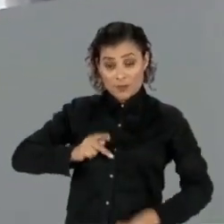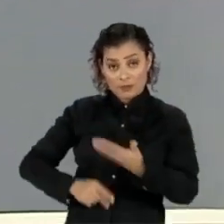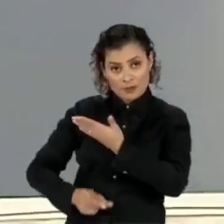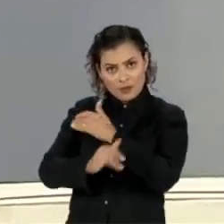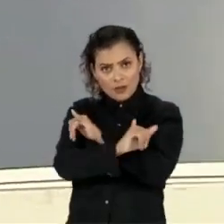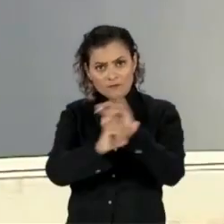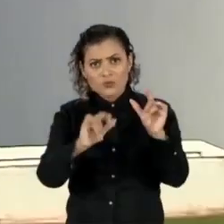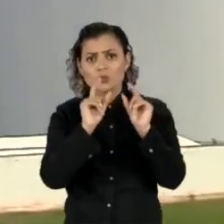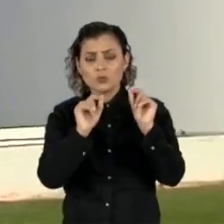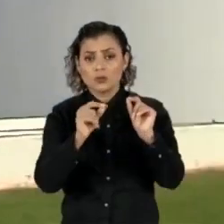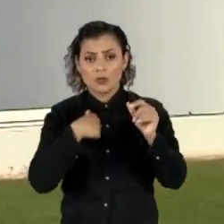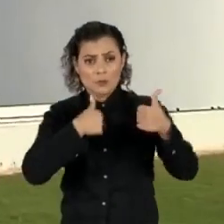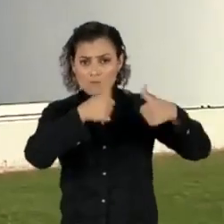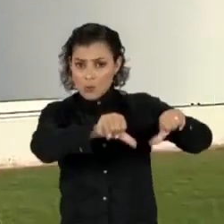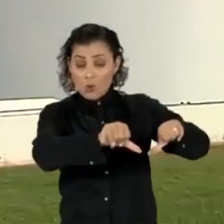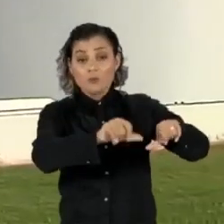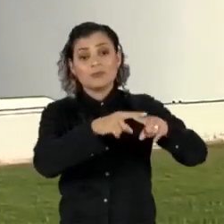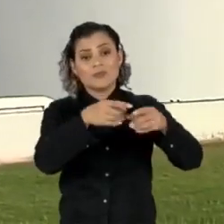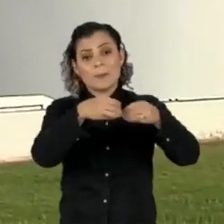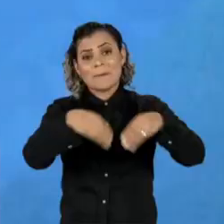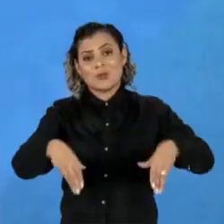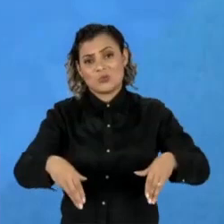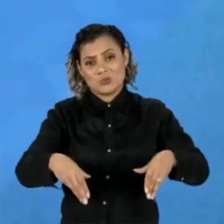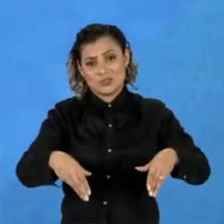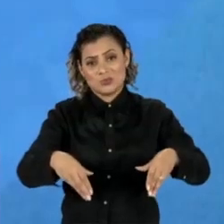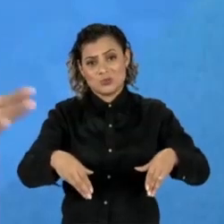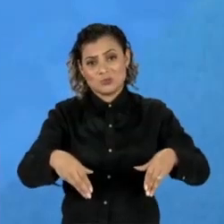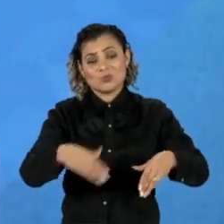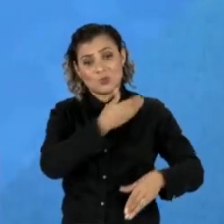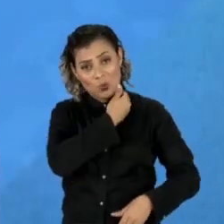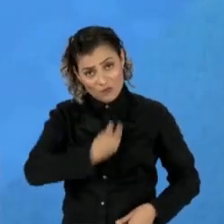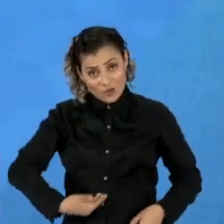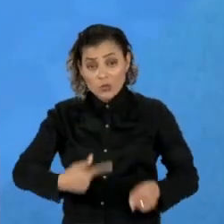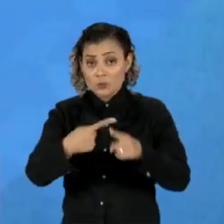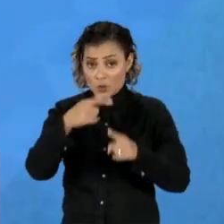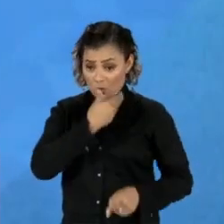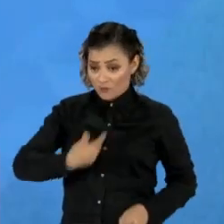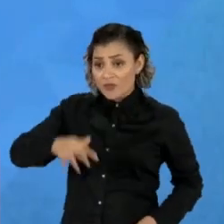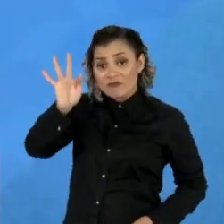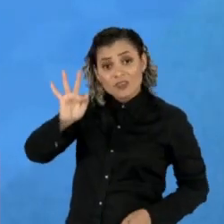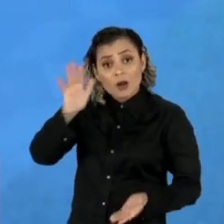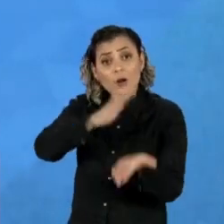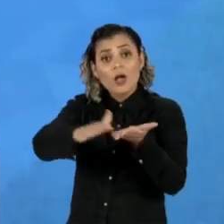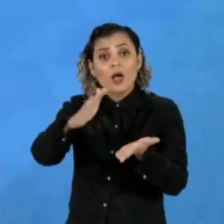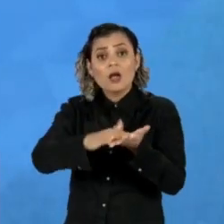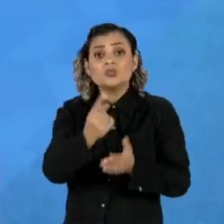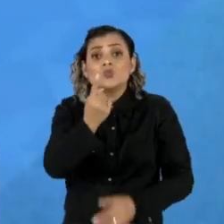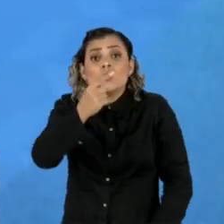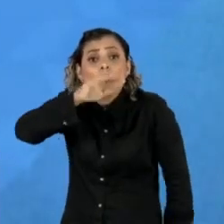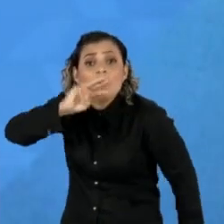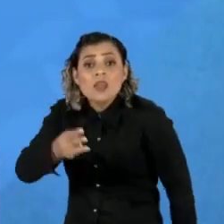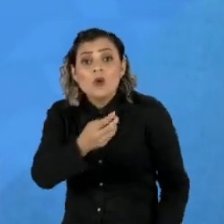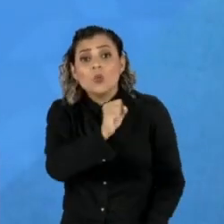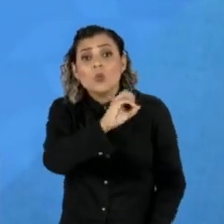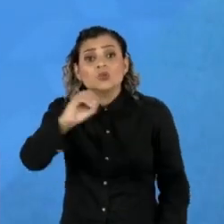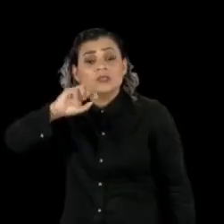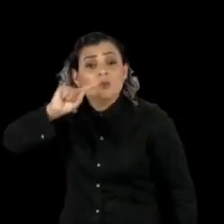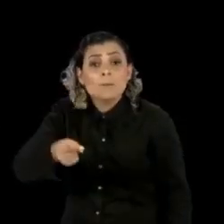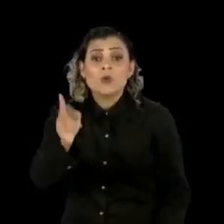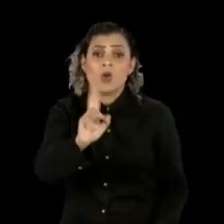a suspensão causou prejuízo aos cofres públicos porque o governo federal já havia gasto quase R 1,8 milhão